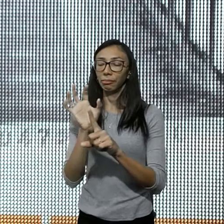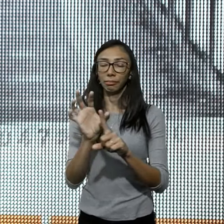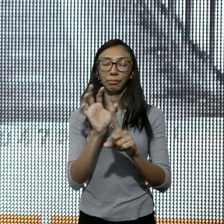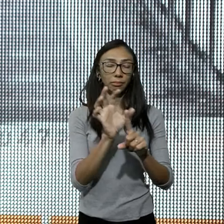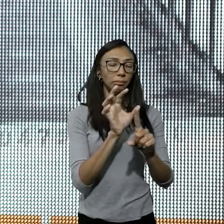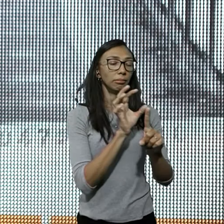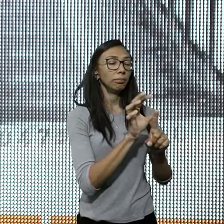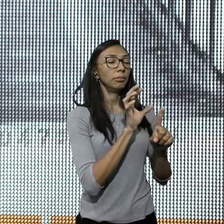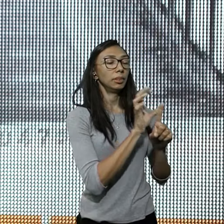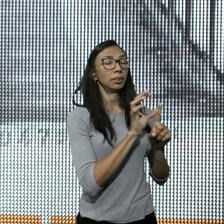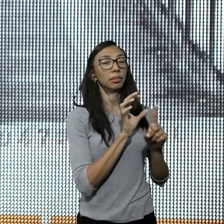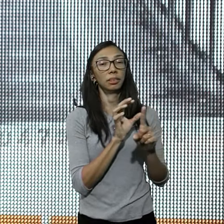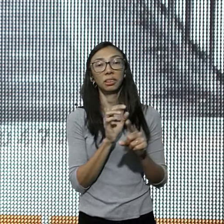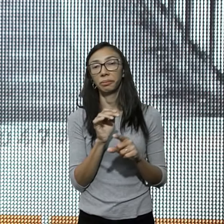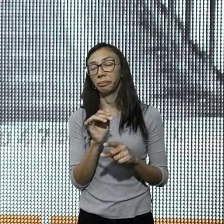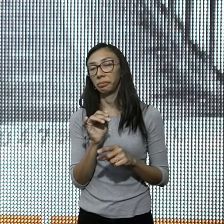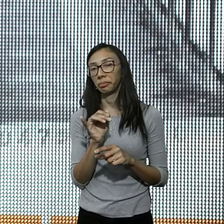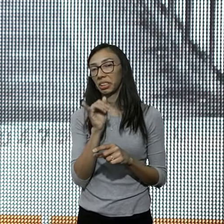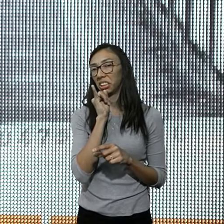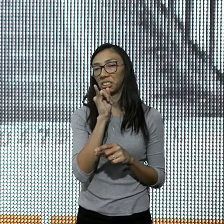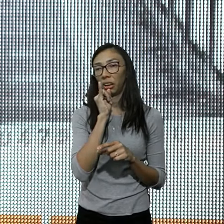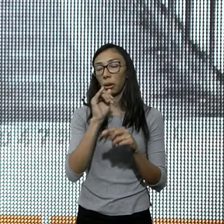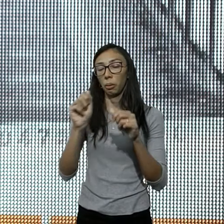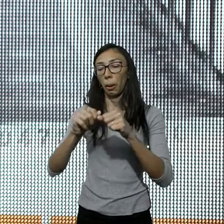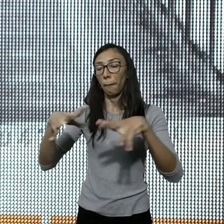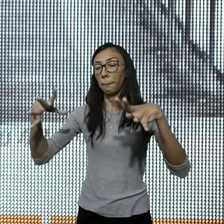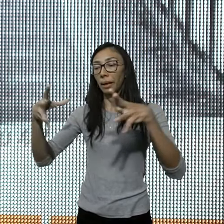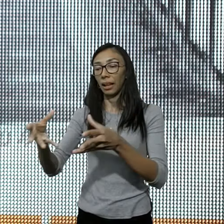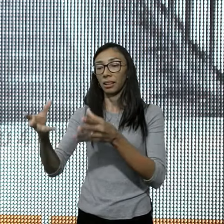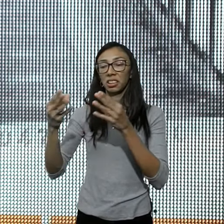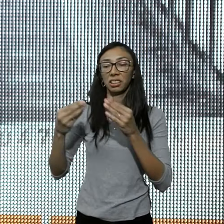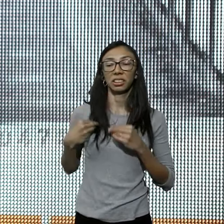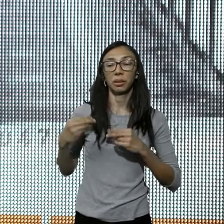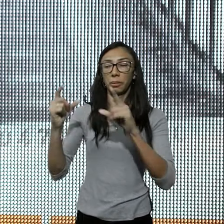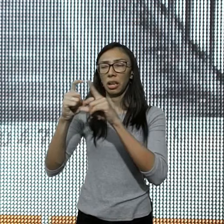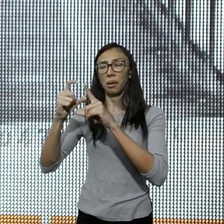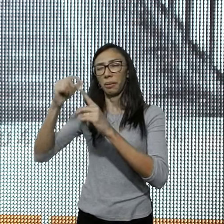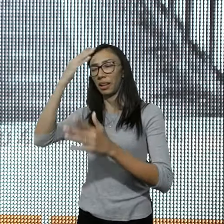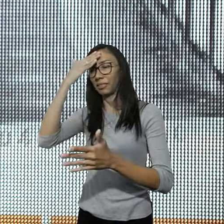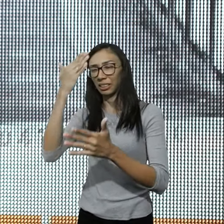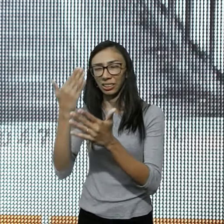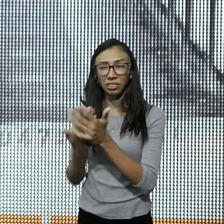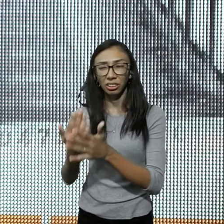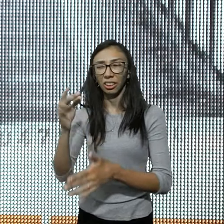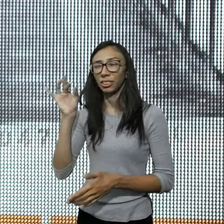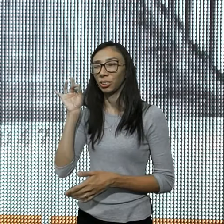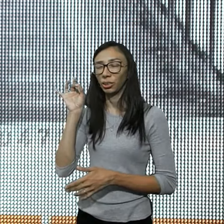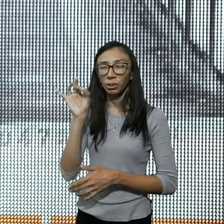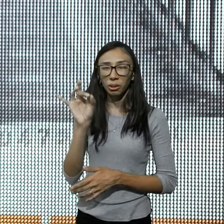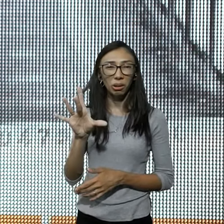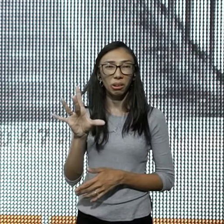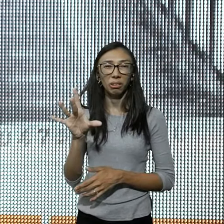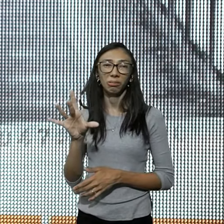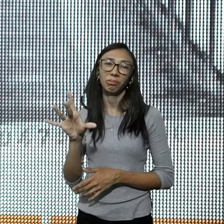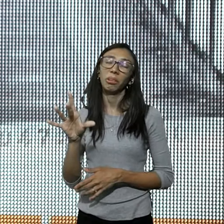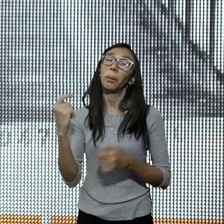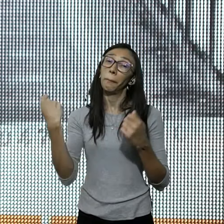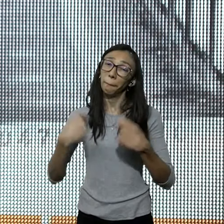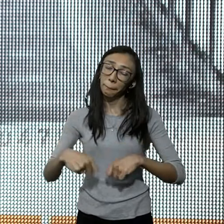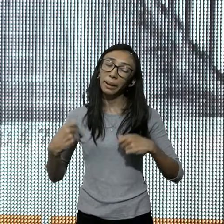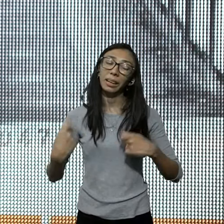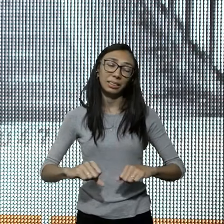não basta, receber, ouvir, essas palavras, estar aberto, acolher, aquilo que eu estou ministrando, a própria palavra de Deus,